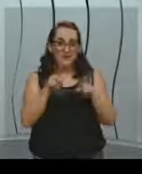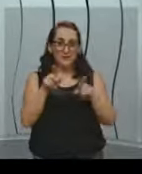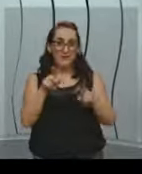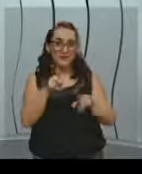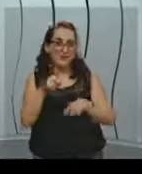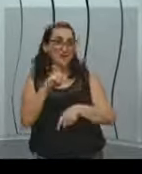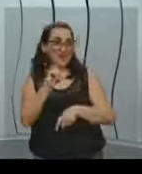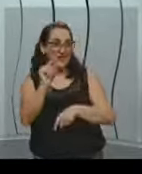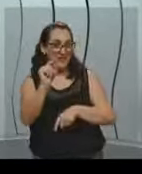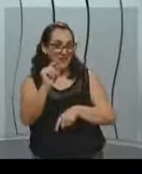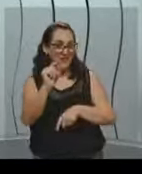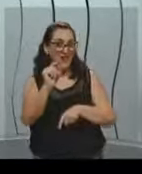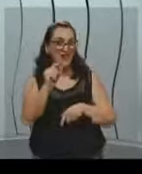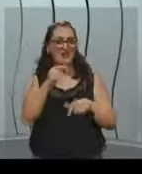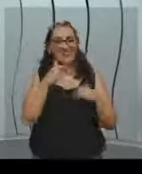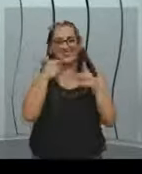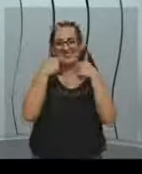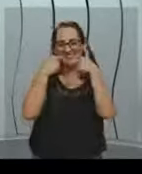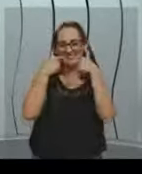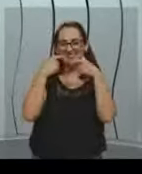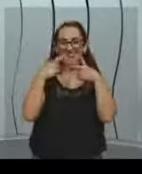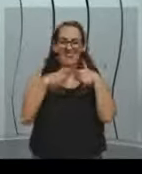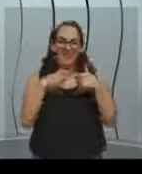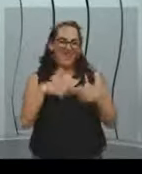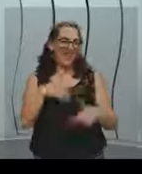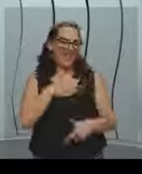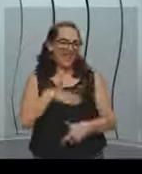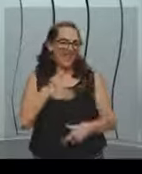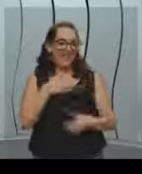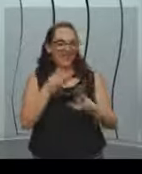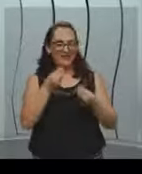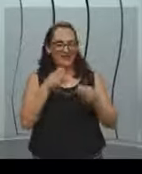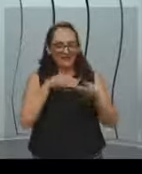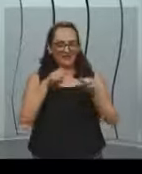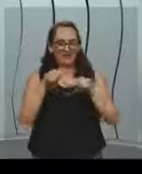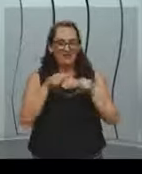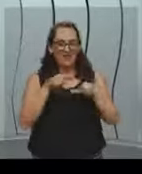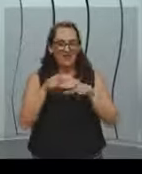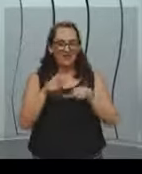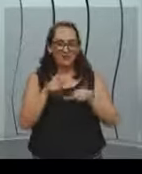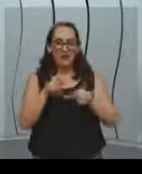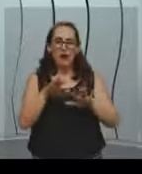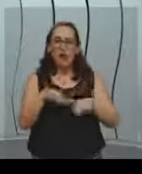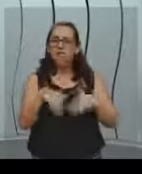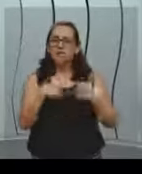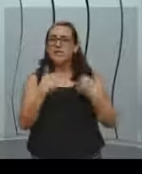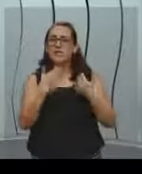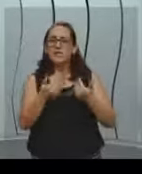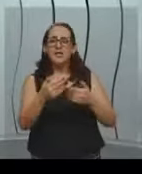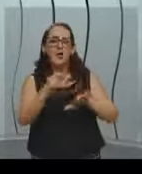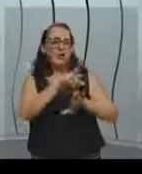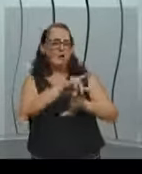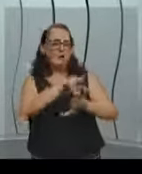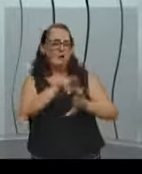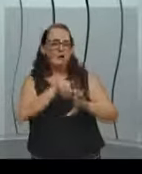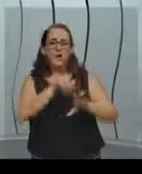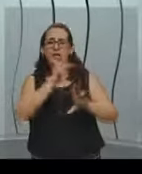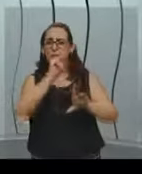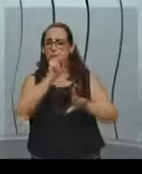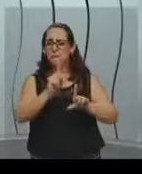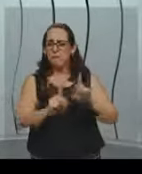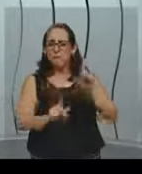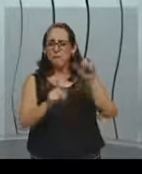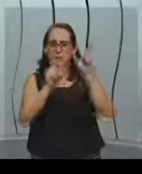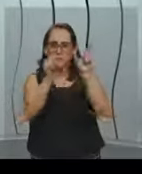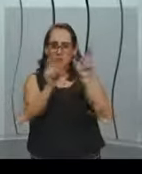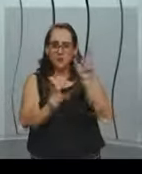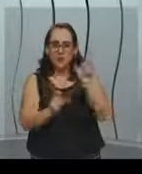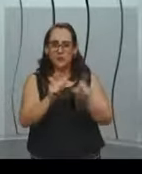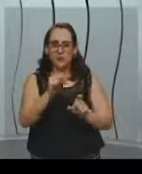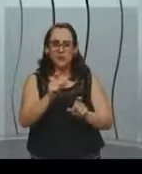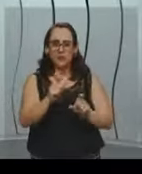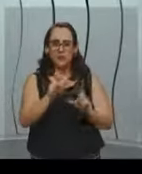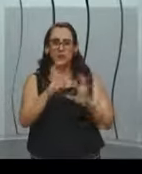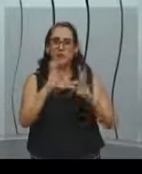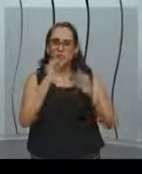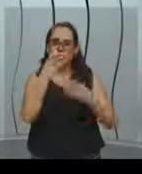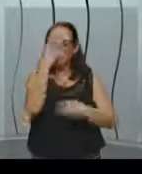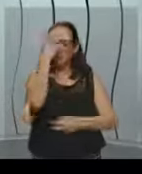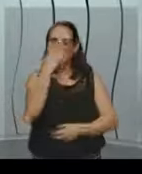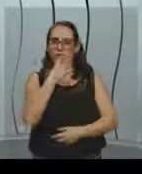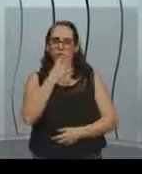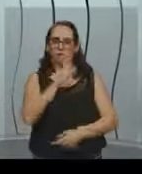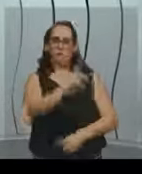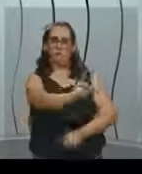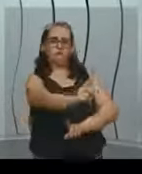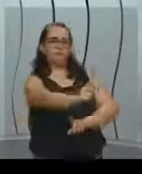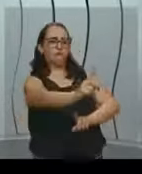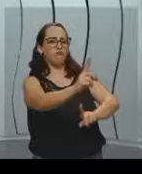Mas, naquela época, passou muita gente, todo mundo muito sério e tal. E aí, eles dizem